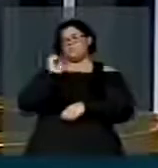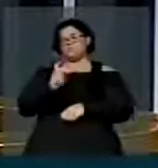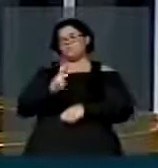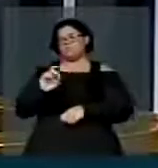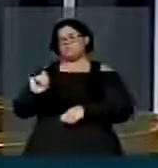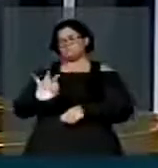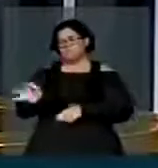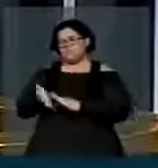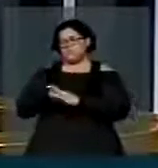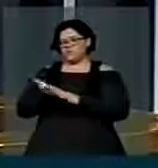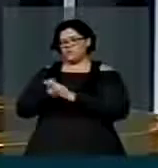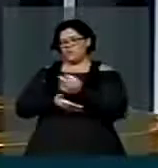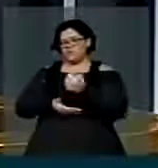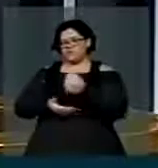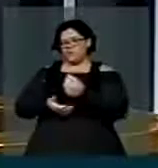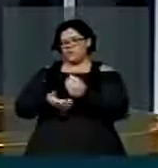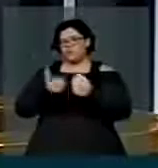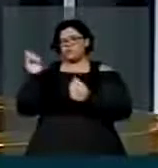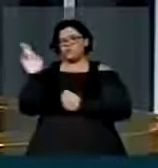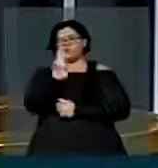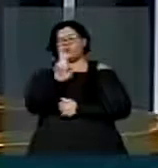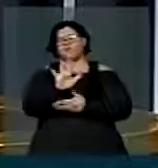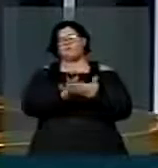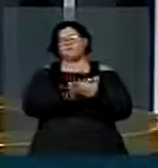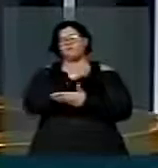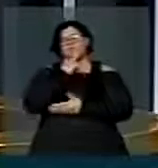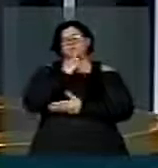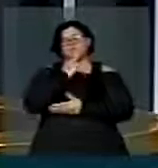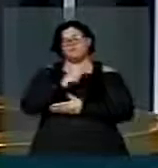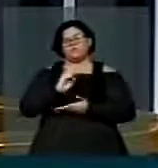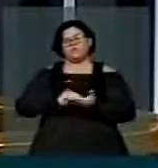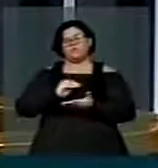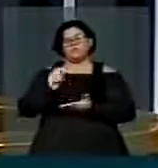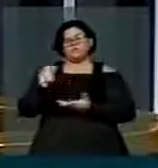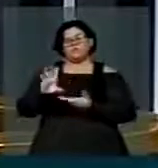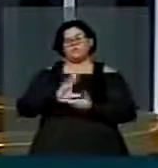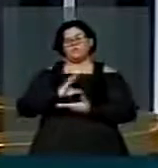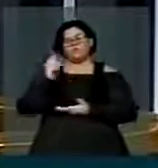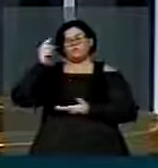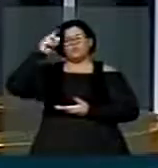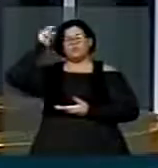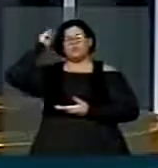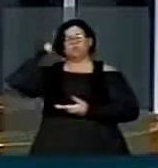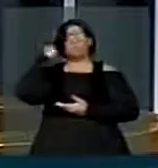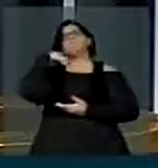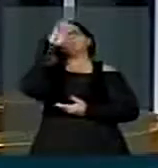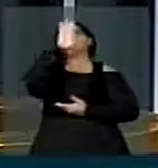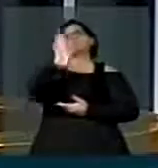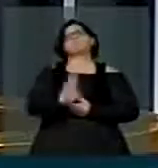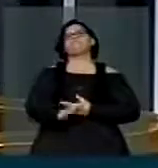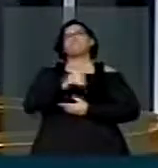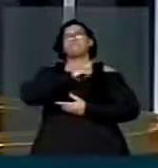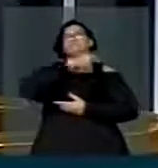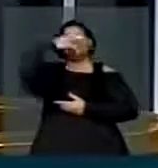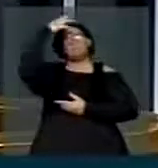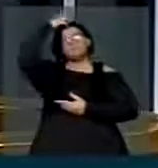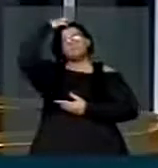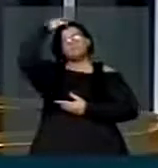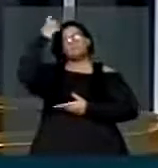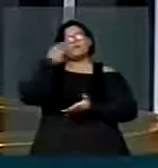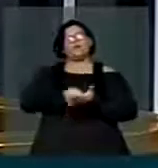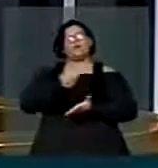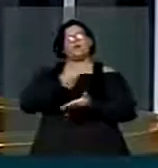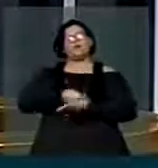maciço de dinheiro e incentivos públicos desde a época do Brasil colônia, que lhes garante terras,